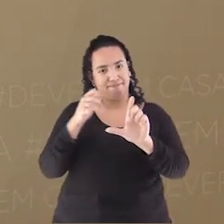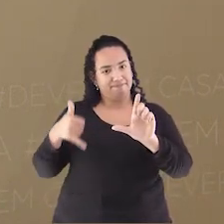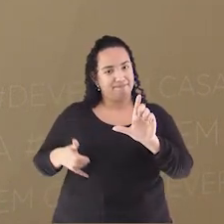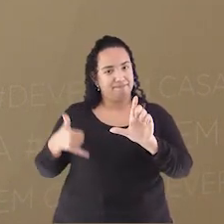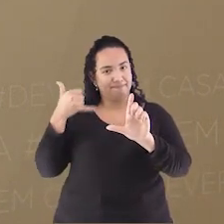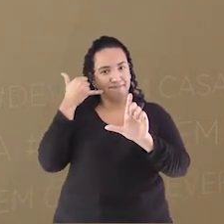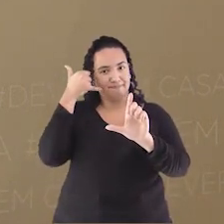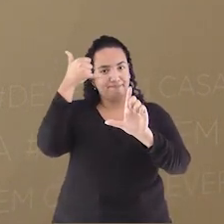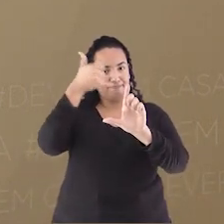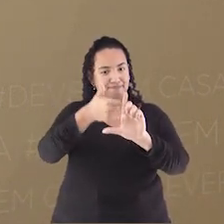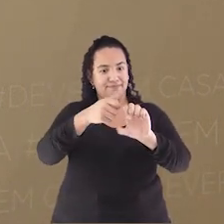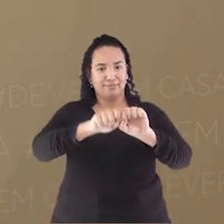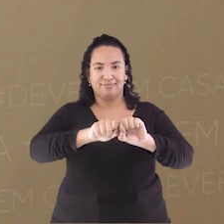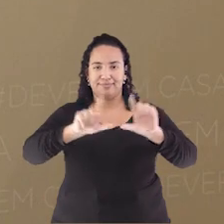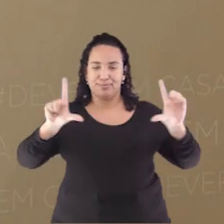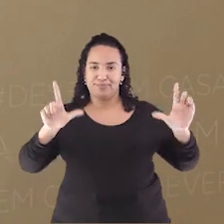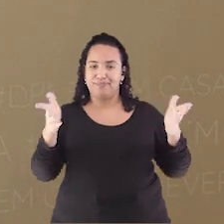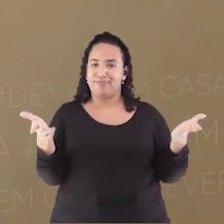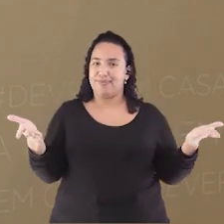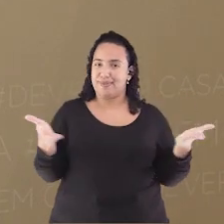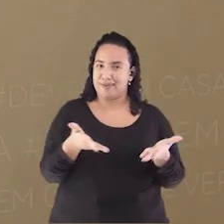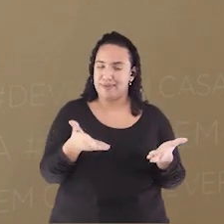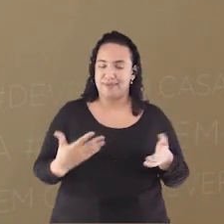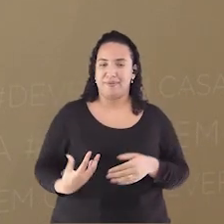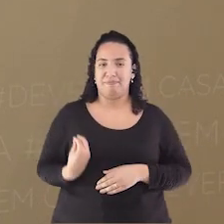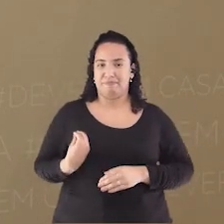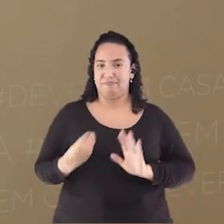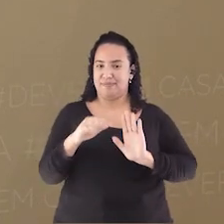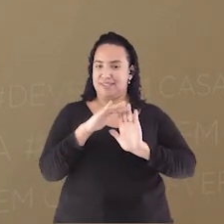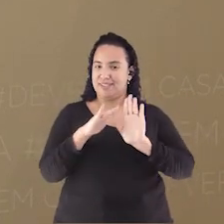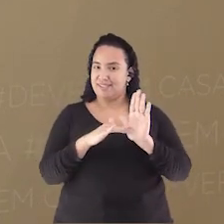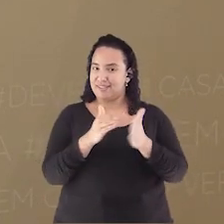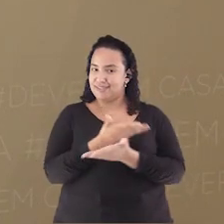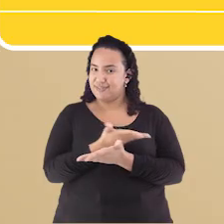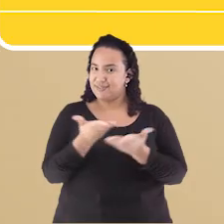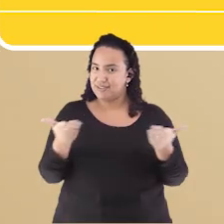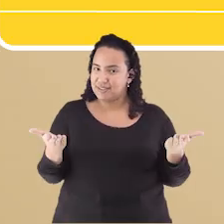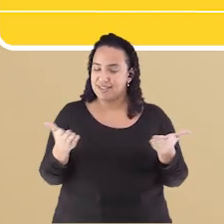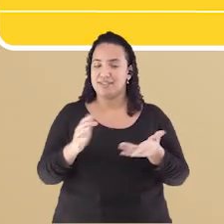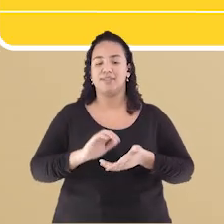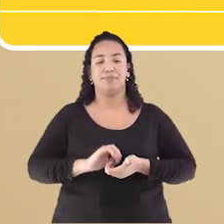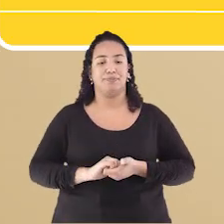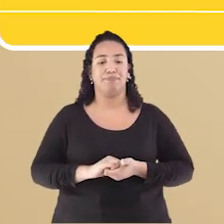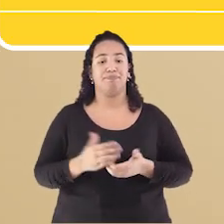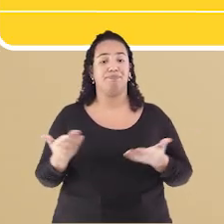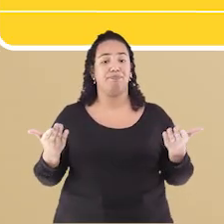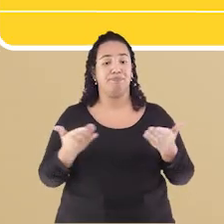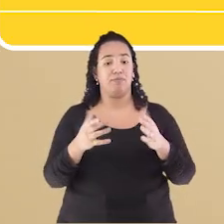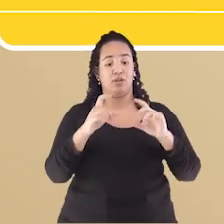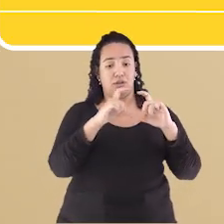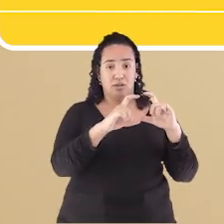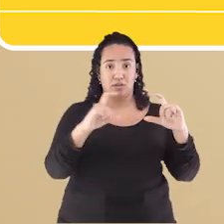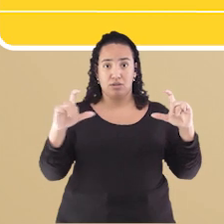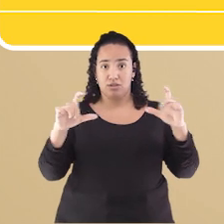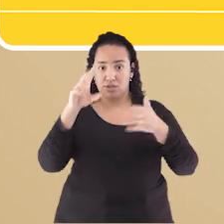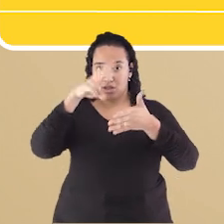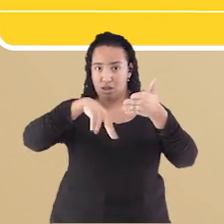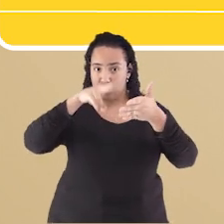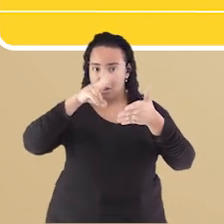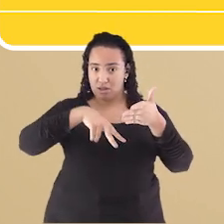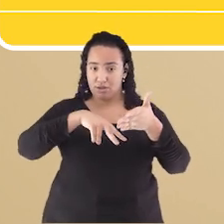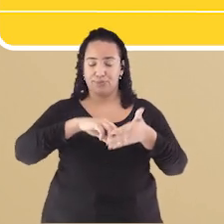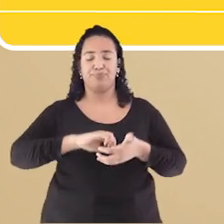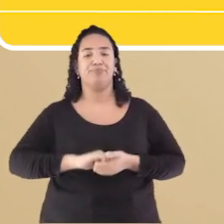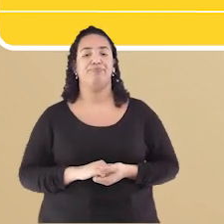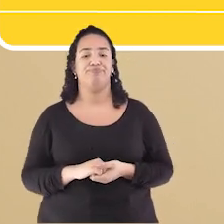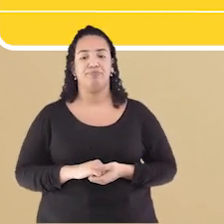Para o QR Code Que está aparecendo Aí na tela E registre A sua Vamos fazer A leitura Desta tirinha